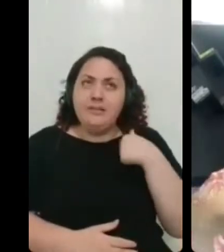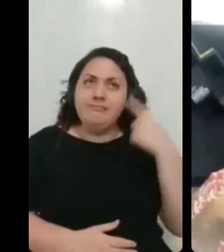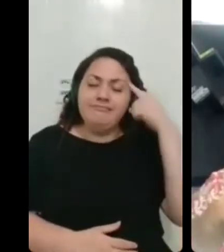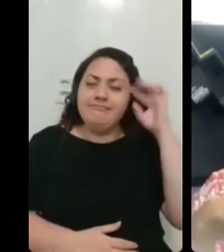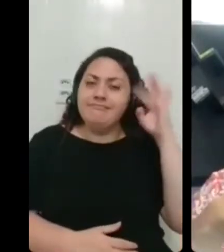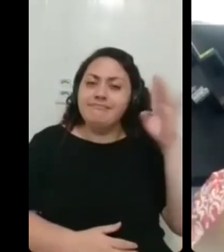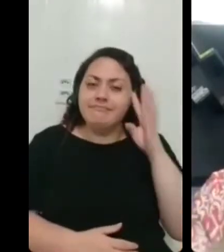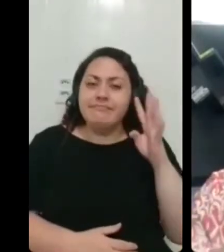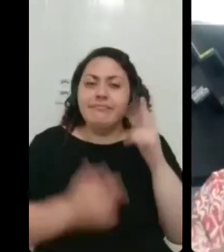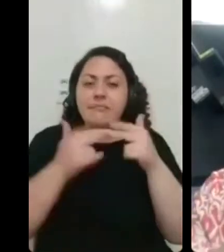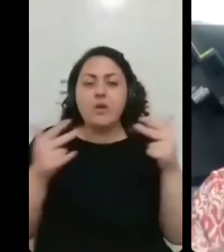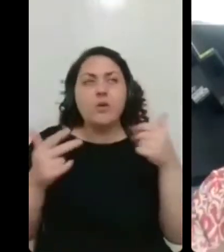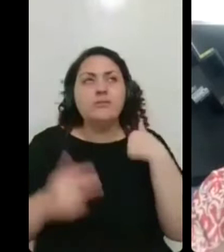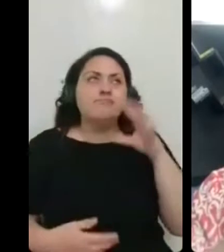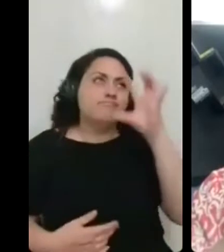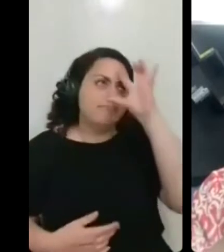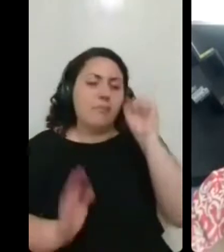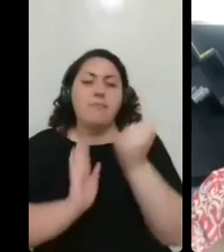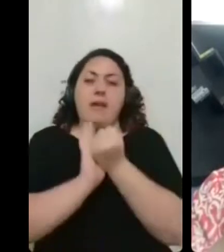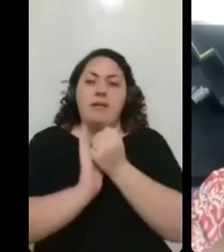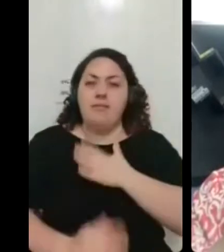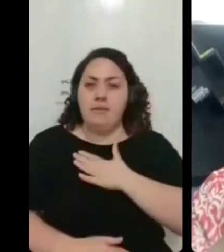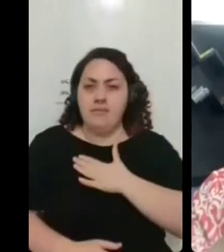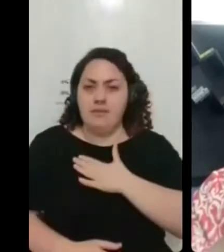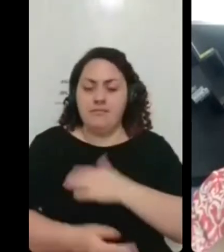que ficam pra gente assim né então assim